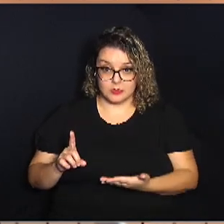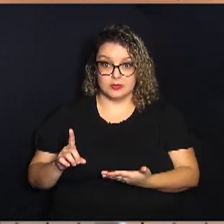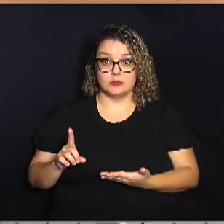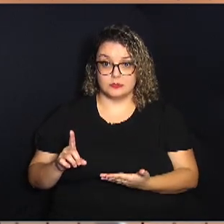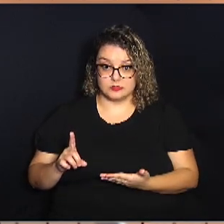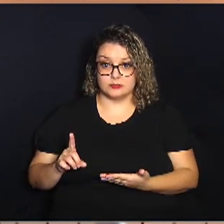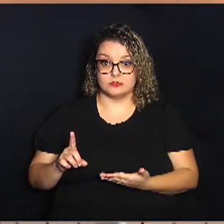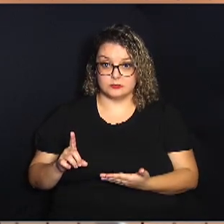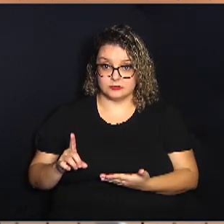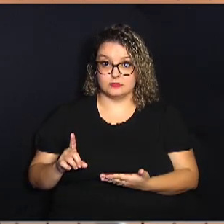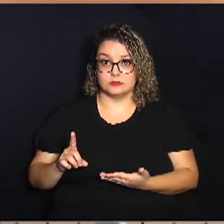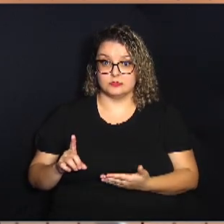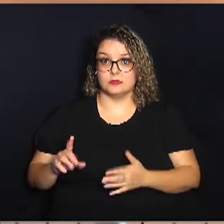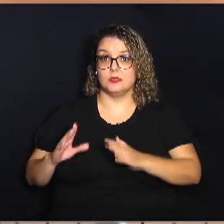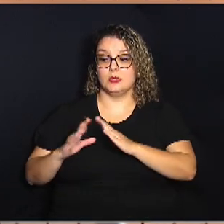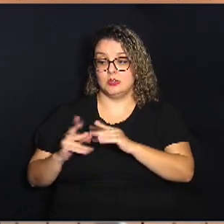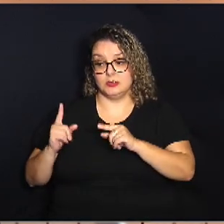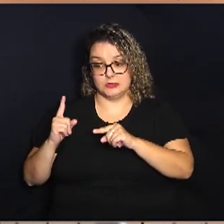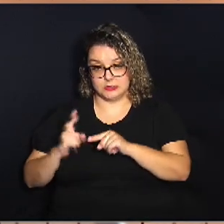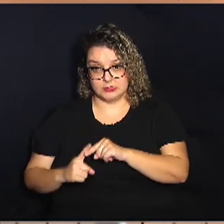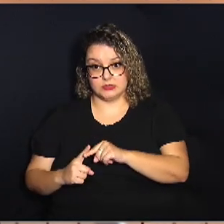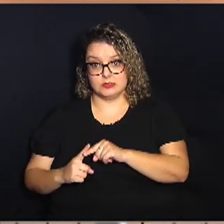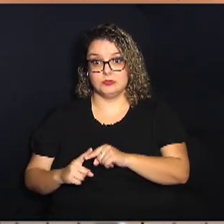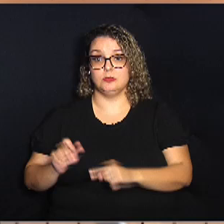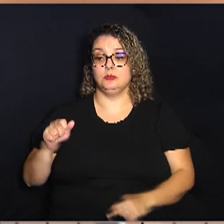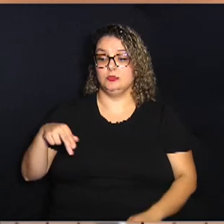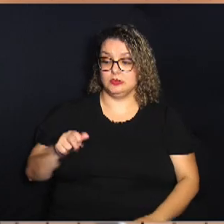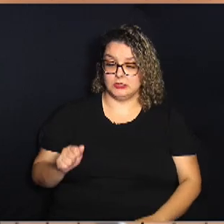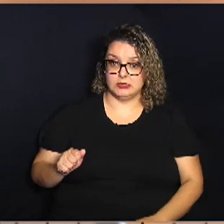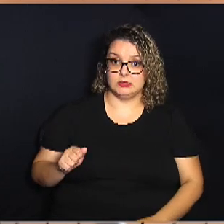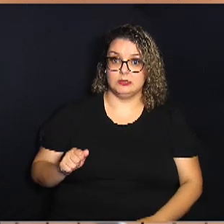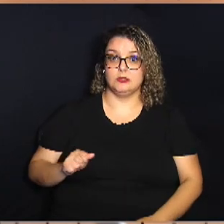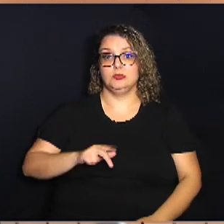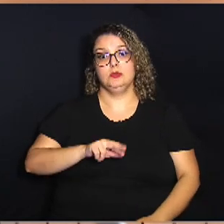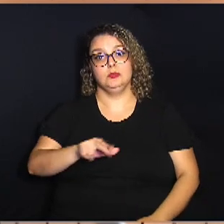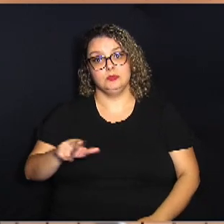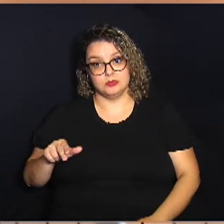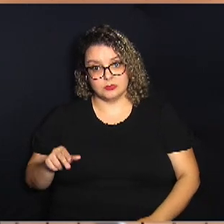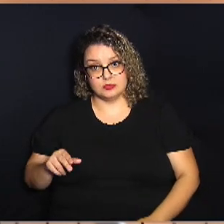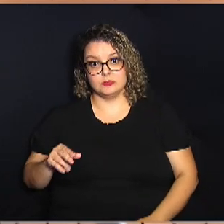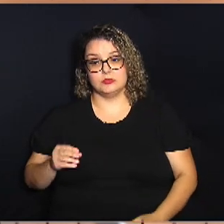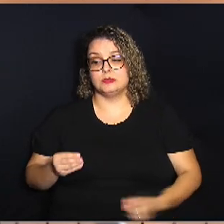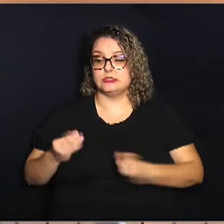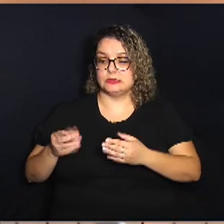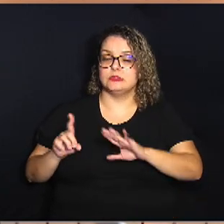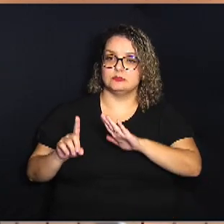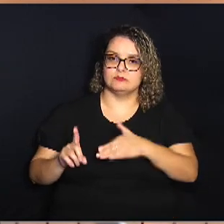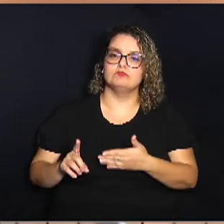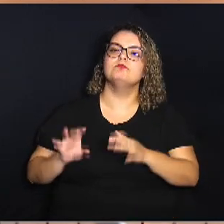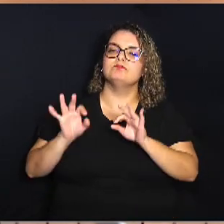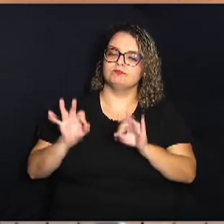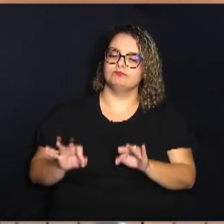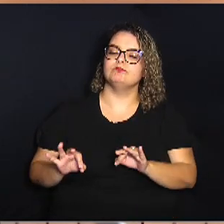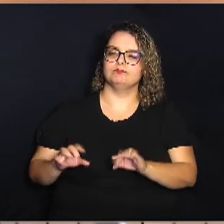honrando a igreja o Ana os irmãos eu falei nada mais justo do que a gente reconhecer